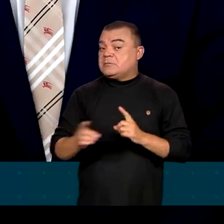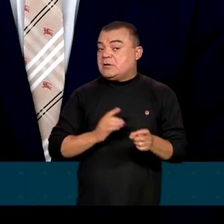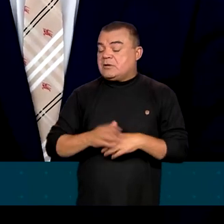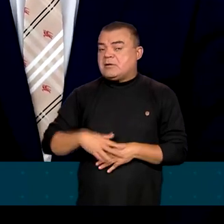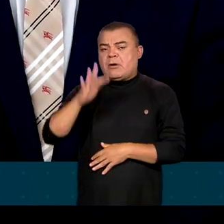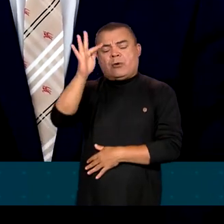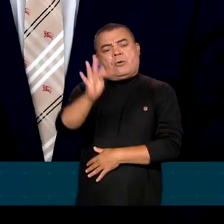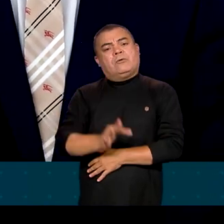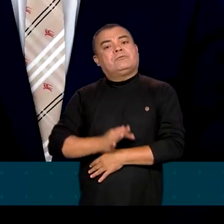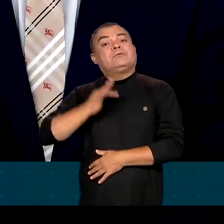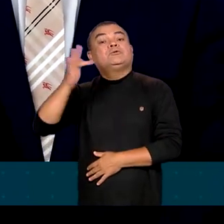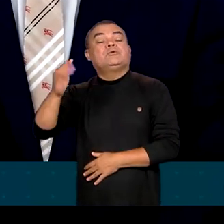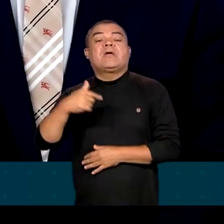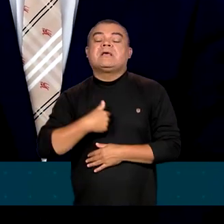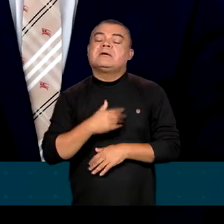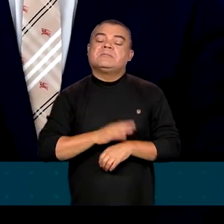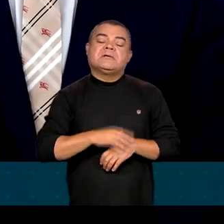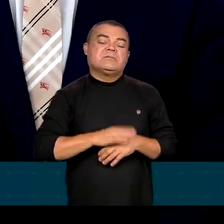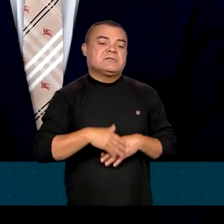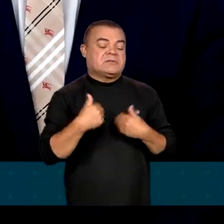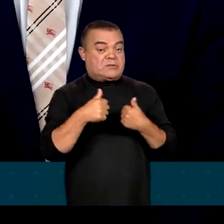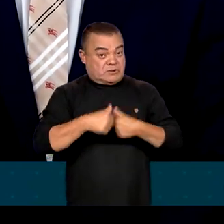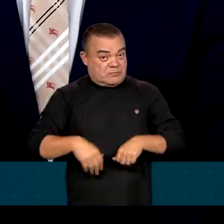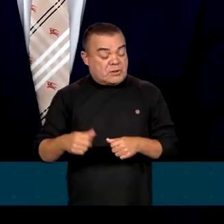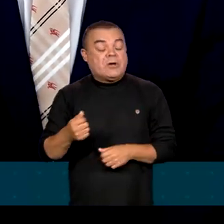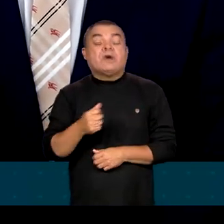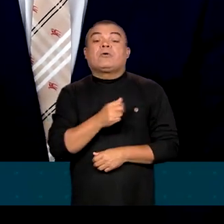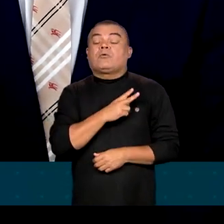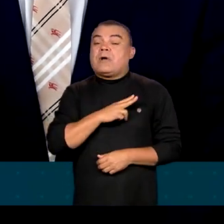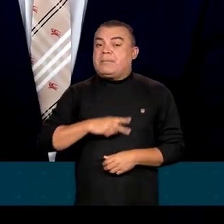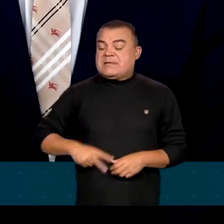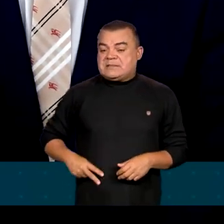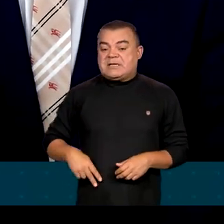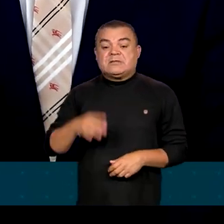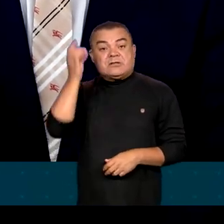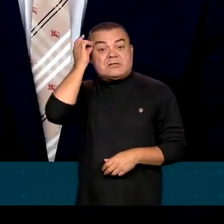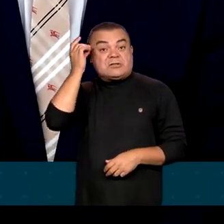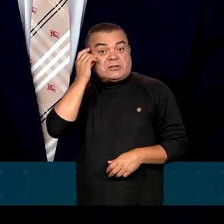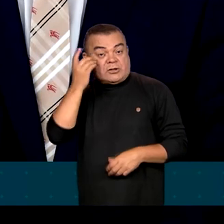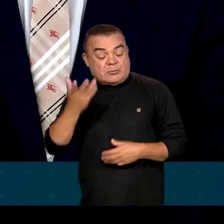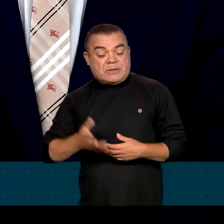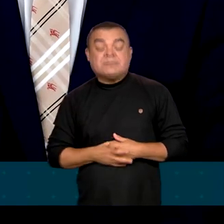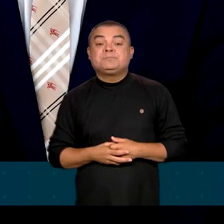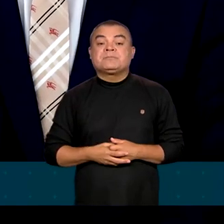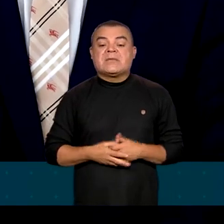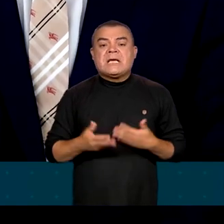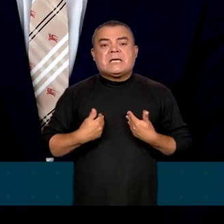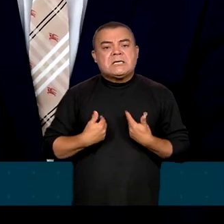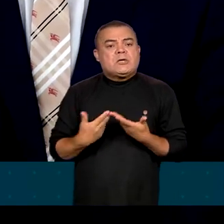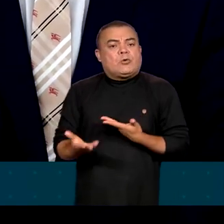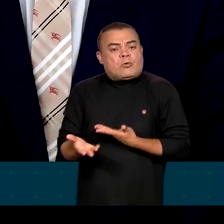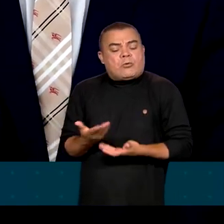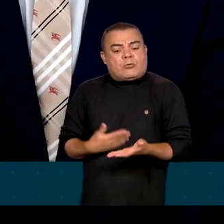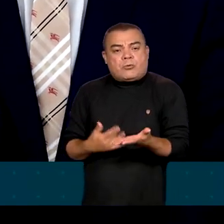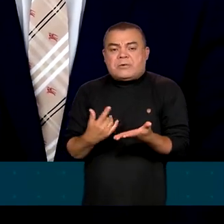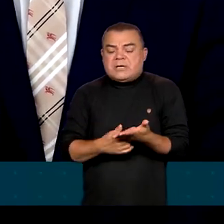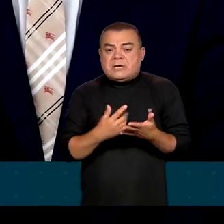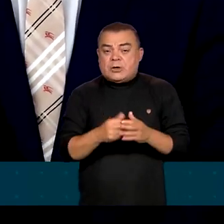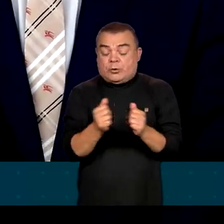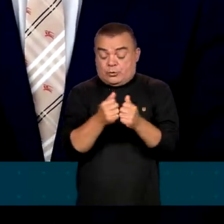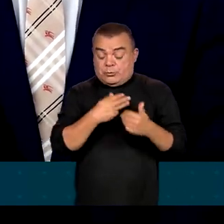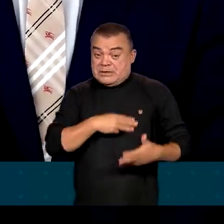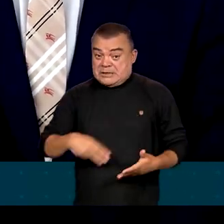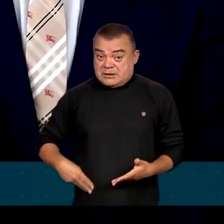É um olhar para frente. Eu mesmo estive com a presidenta Dilma, no banco do... E tratei, combinado com o ministro,